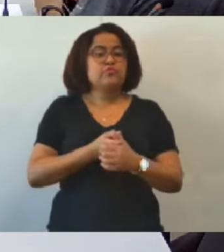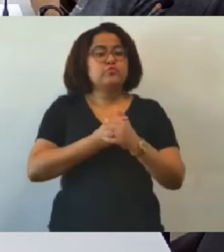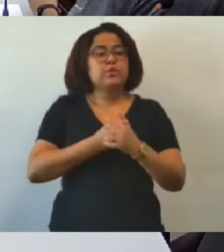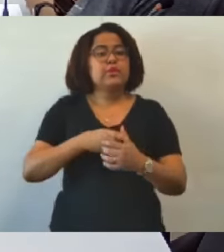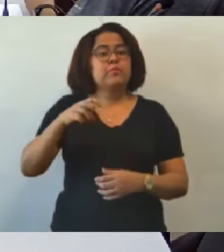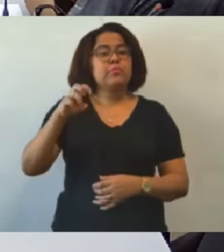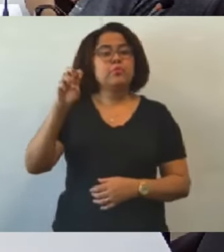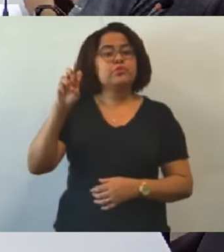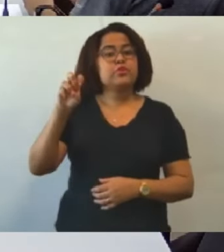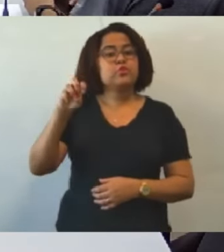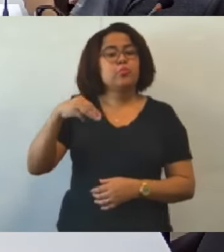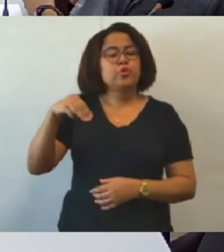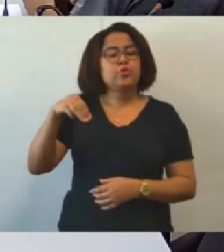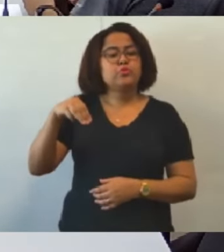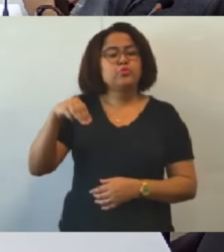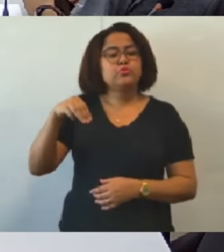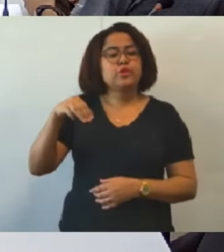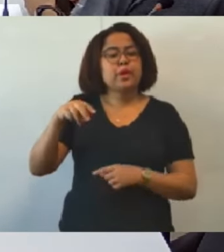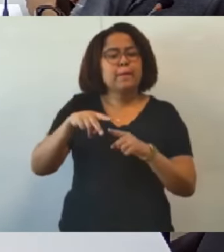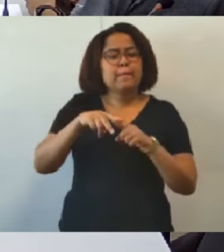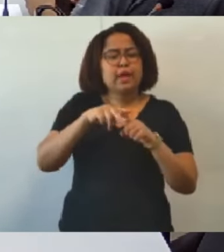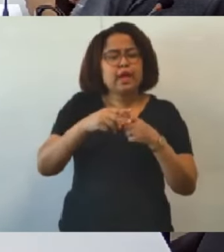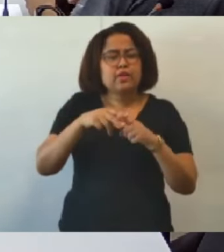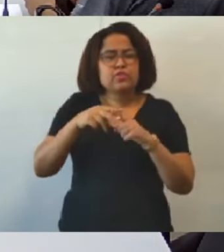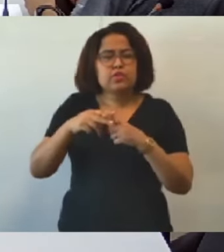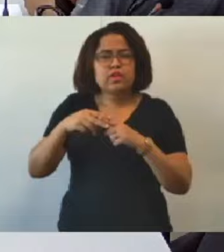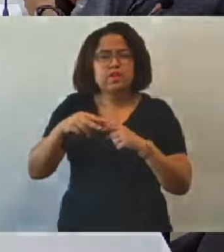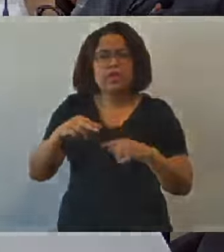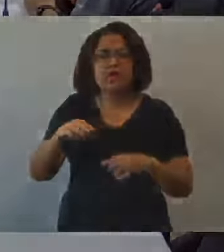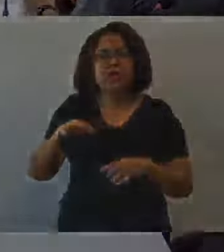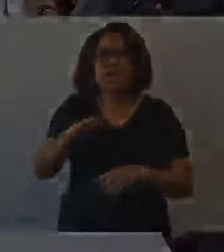para alguns ajustes na parte técnica.